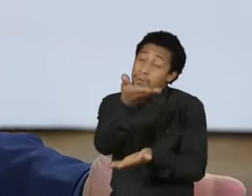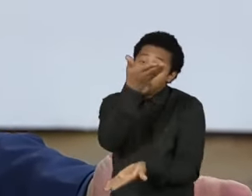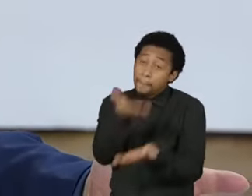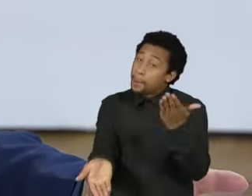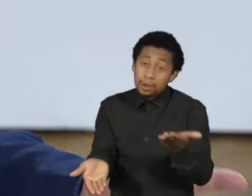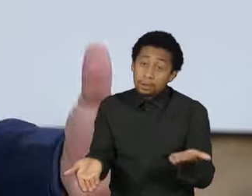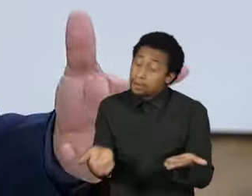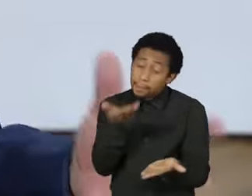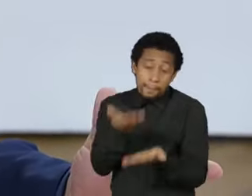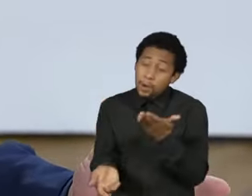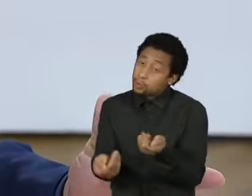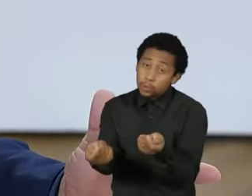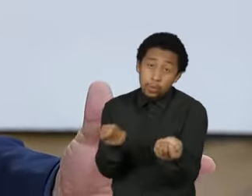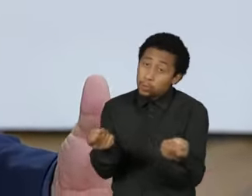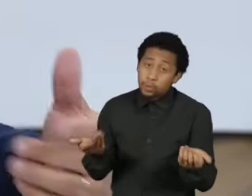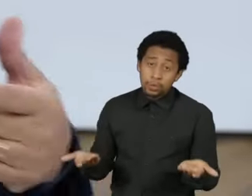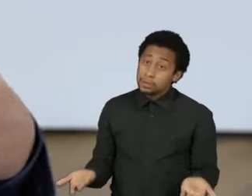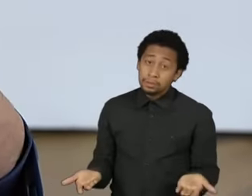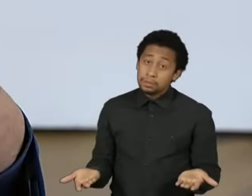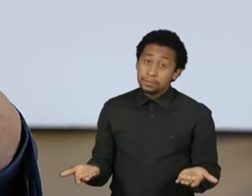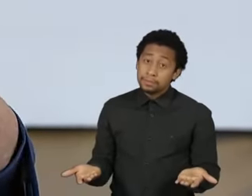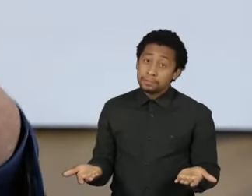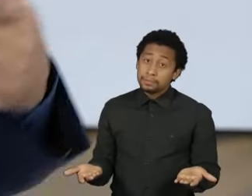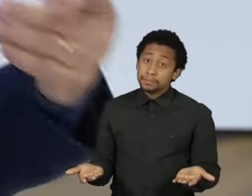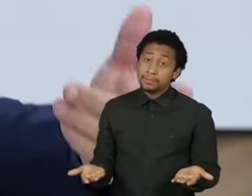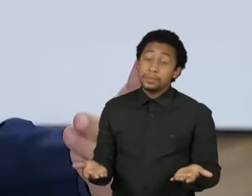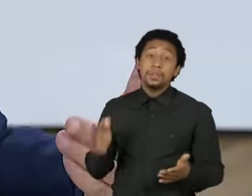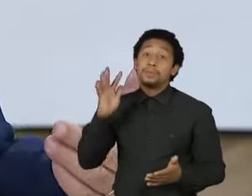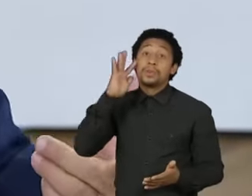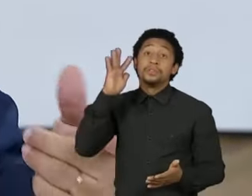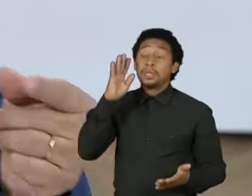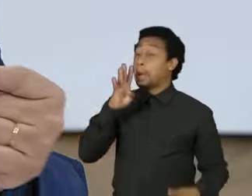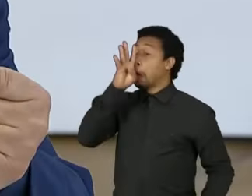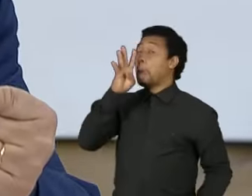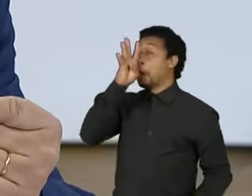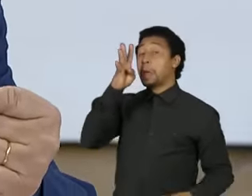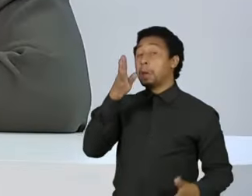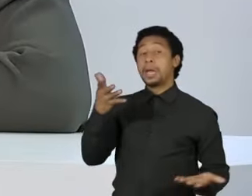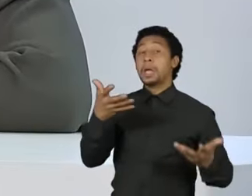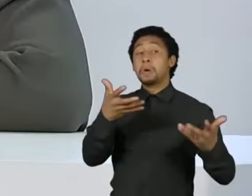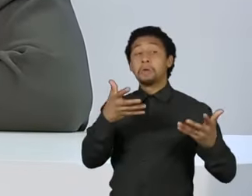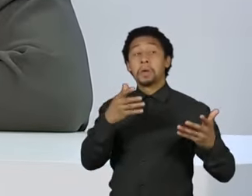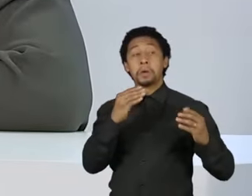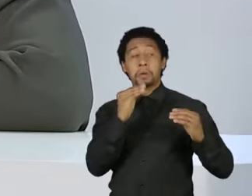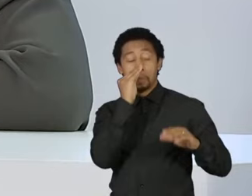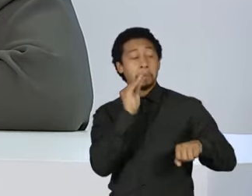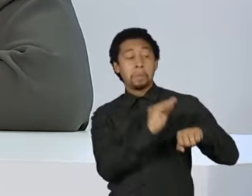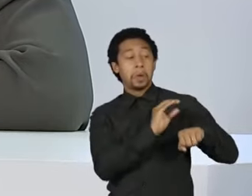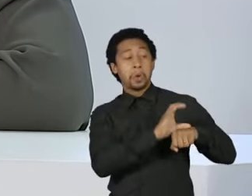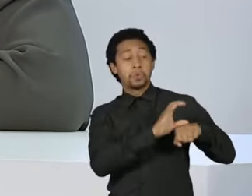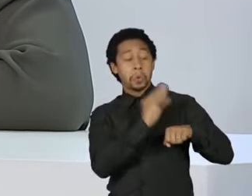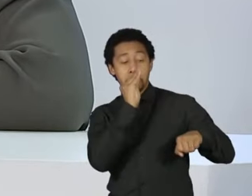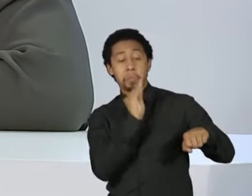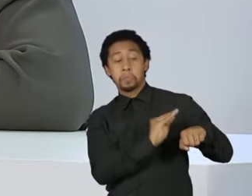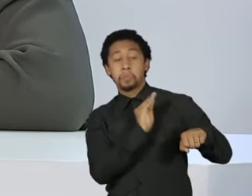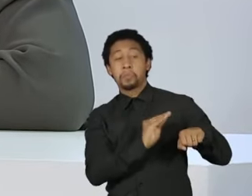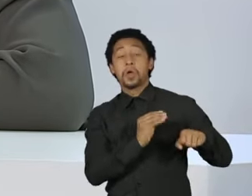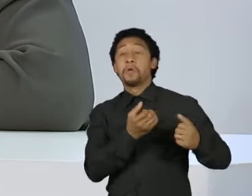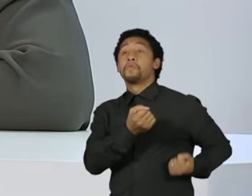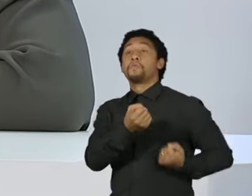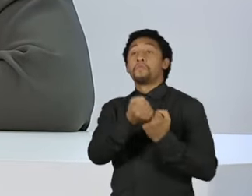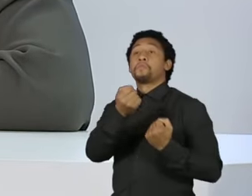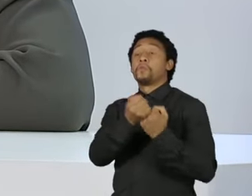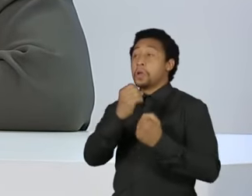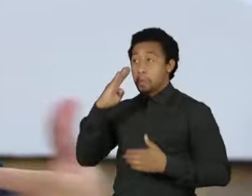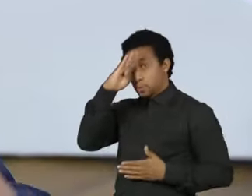Perde o controle da tropa. Então, se flertar por interesses políticos eleitorais, você está entendendo o que eu estou